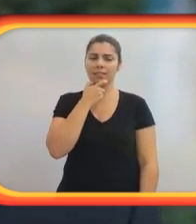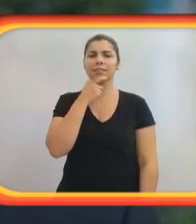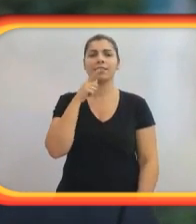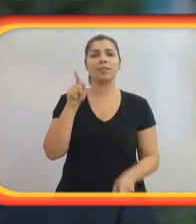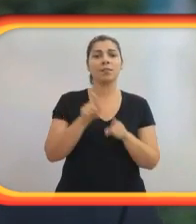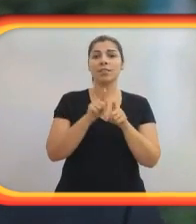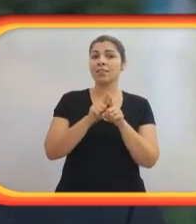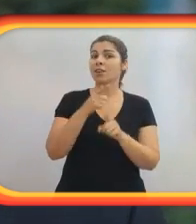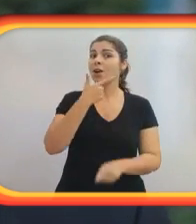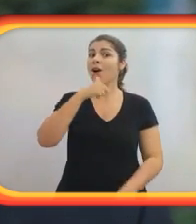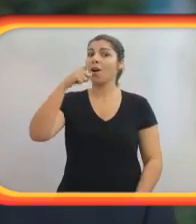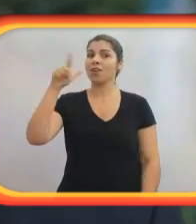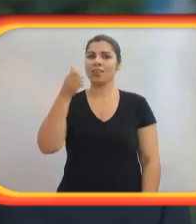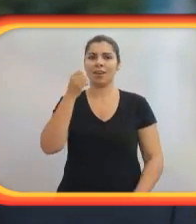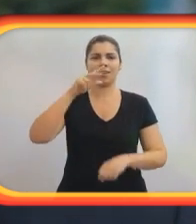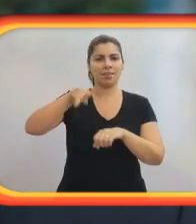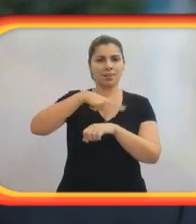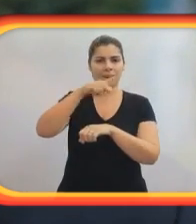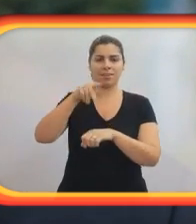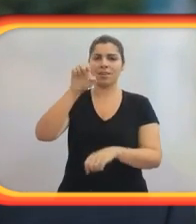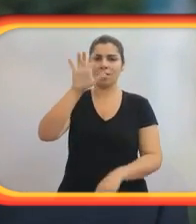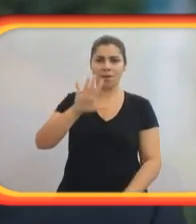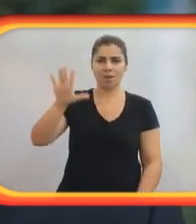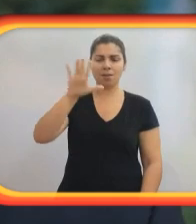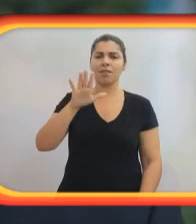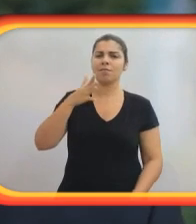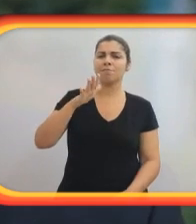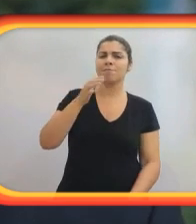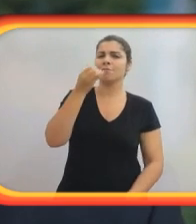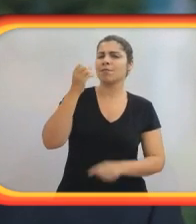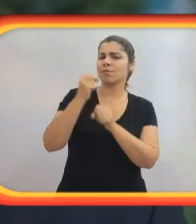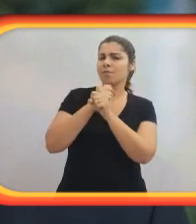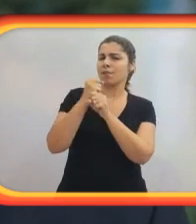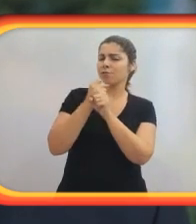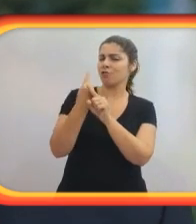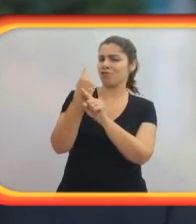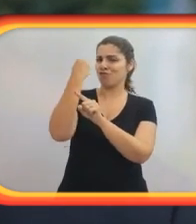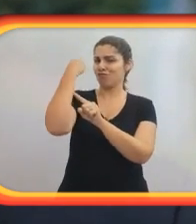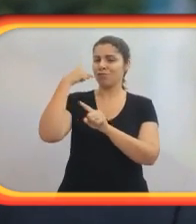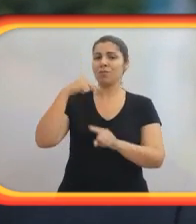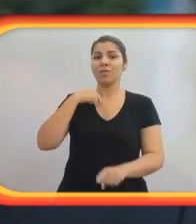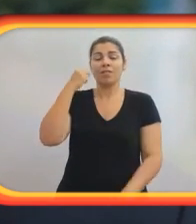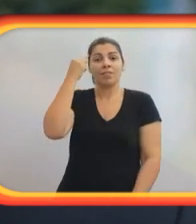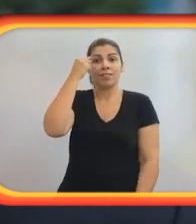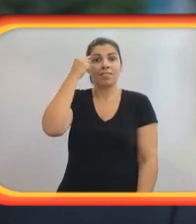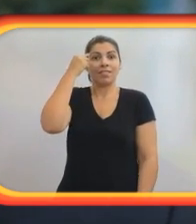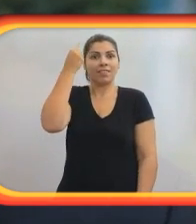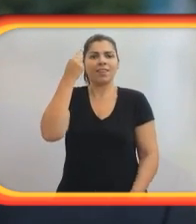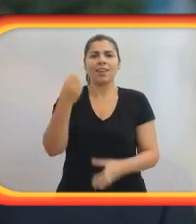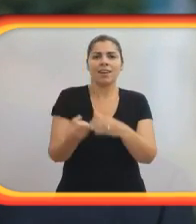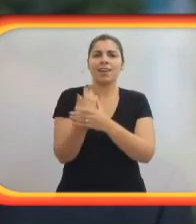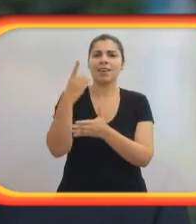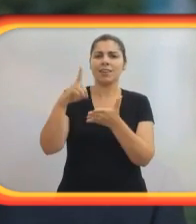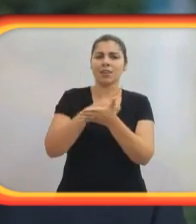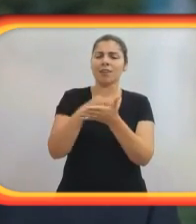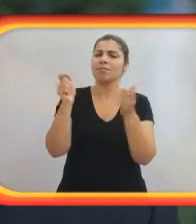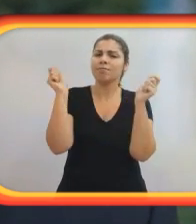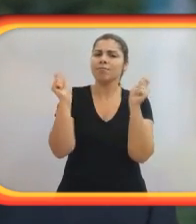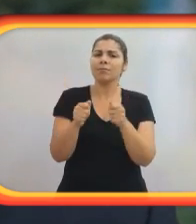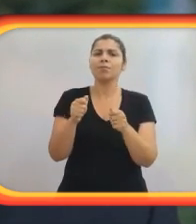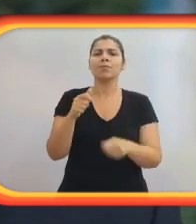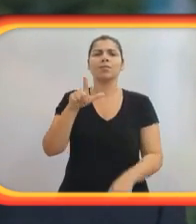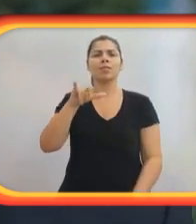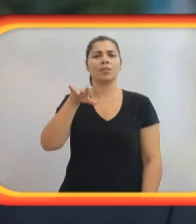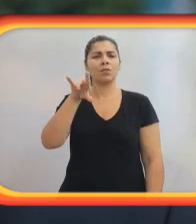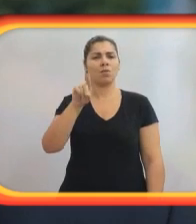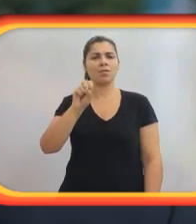Eles fizeram uma parceria conosco na Inglaterra e com outros seis países europeus. Há cerca de seis anos, tiveram a ideia de criar um dicionário